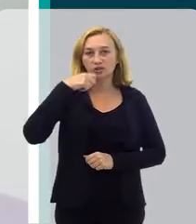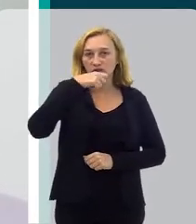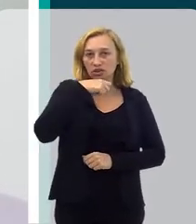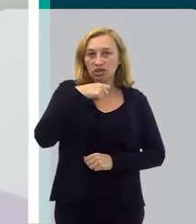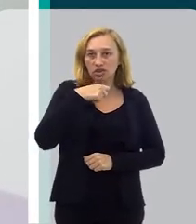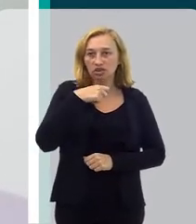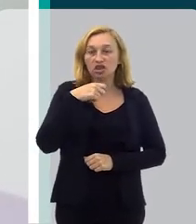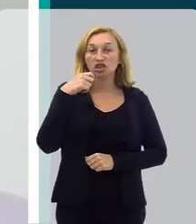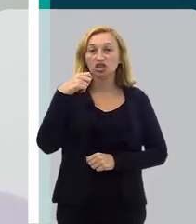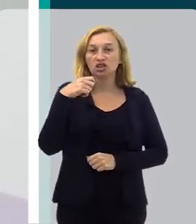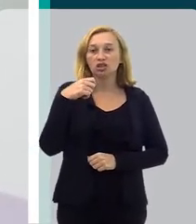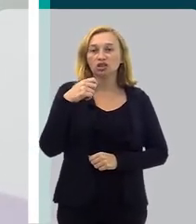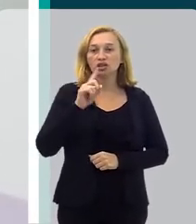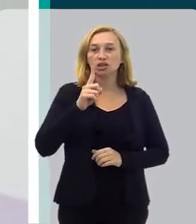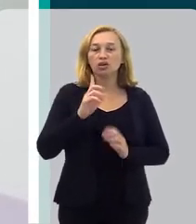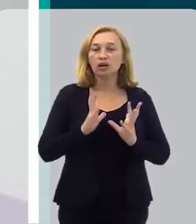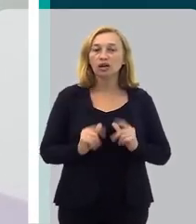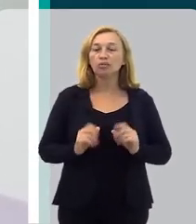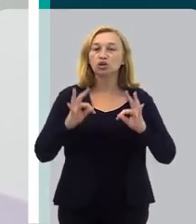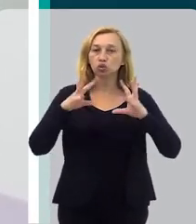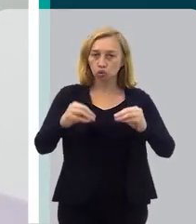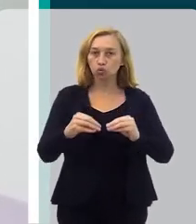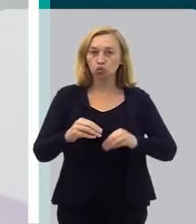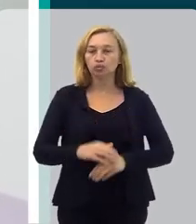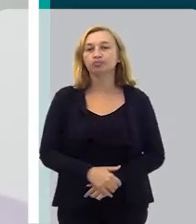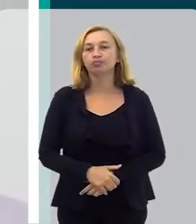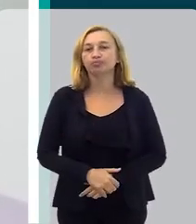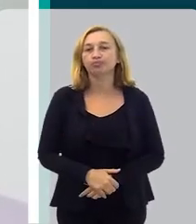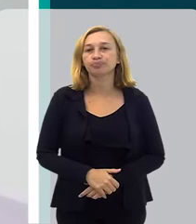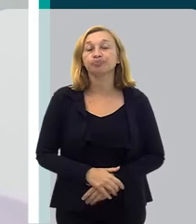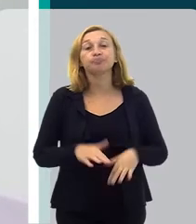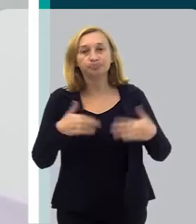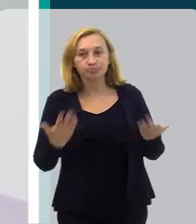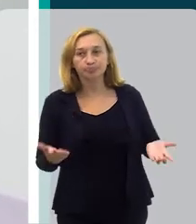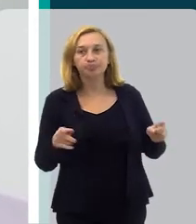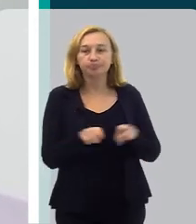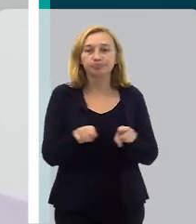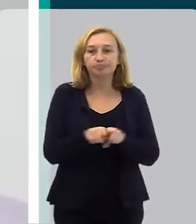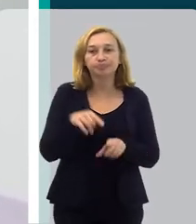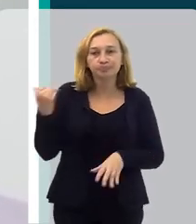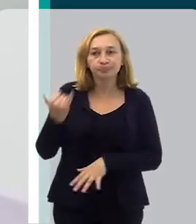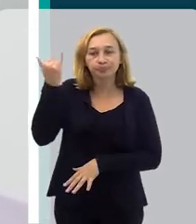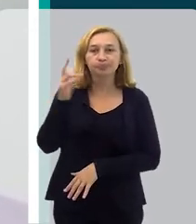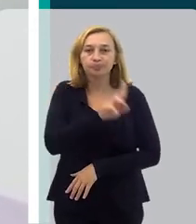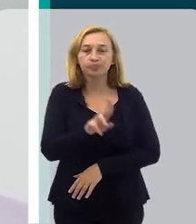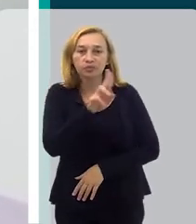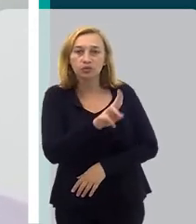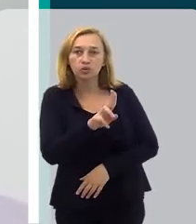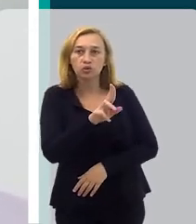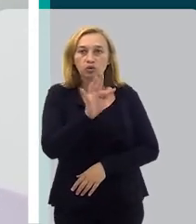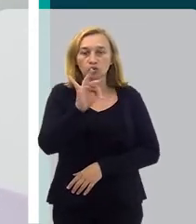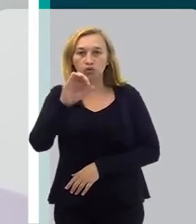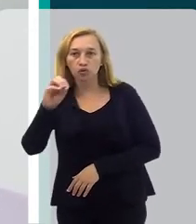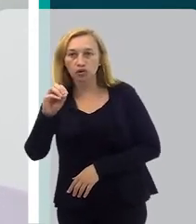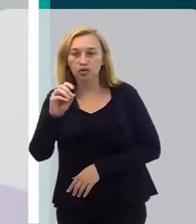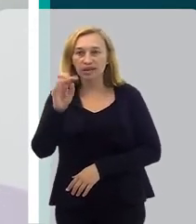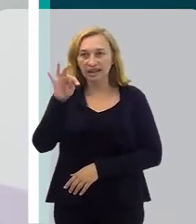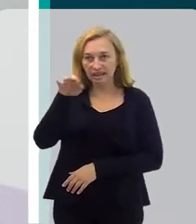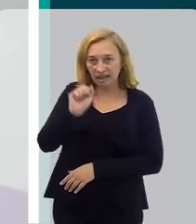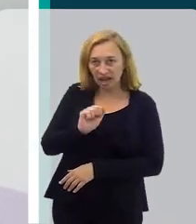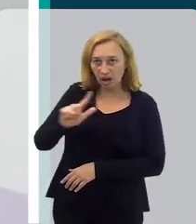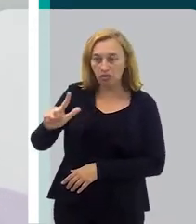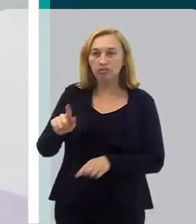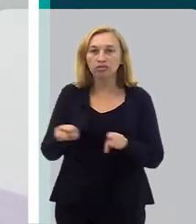alcançam todas as faces dos elementos dentais, todas as faces dos dentes. Então, é também importante o uso do fio dental e um